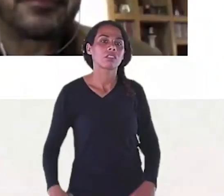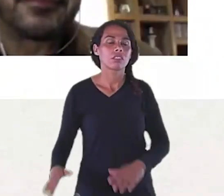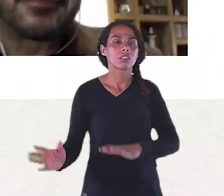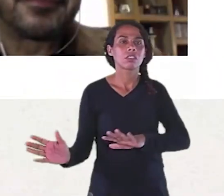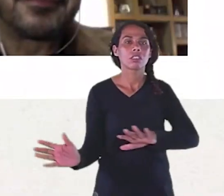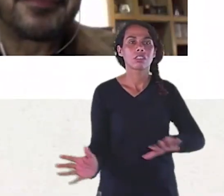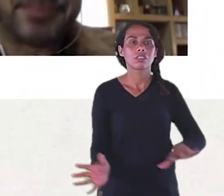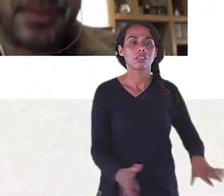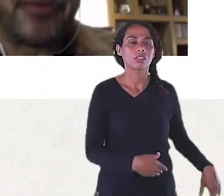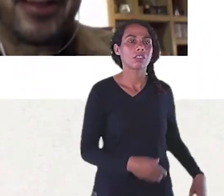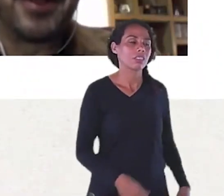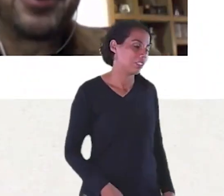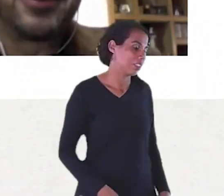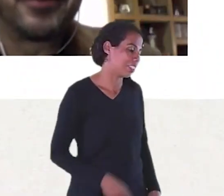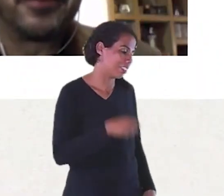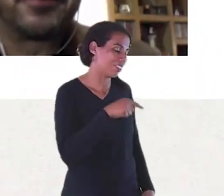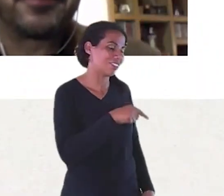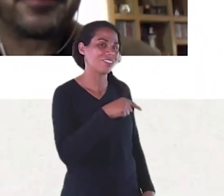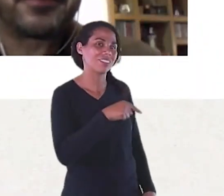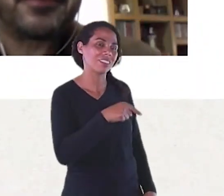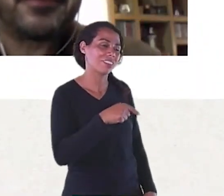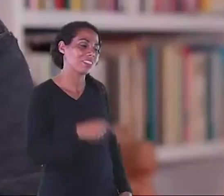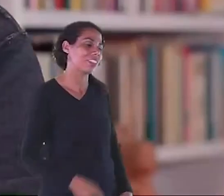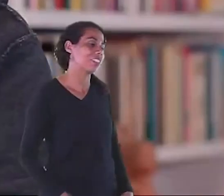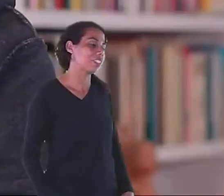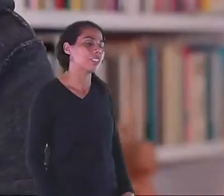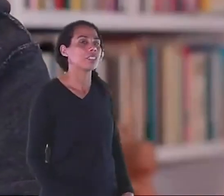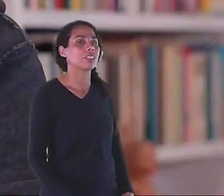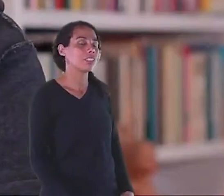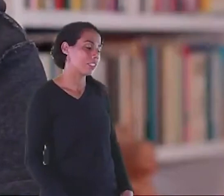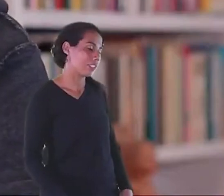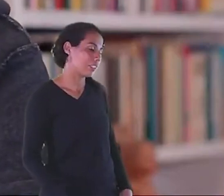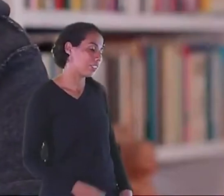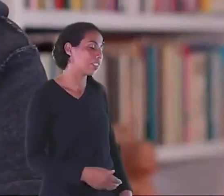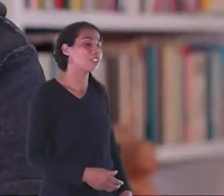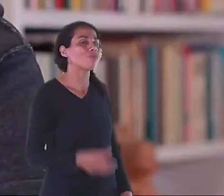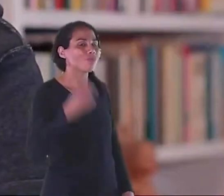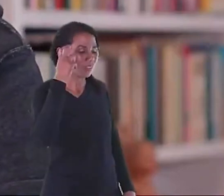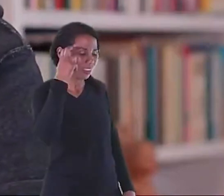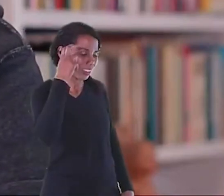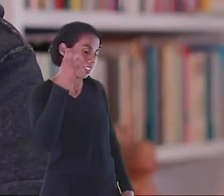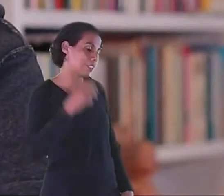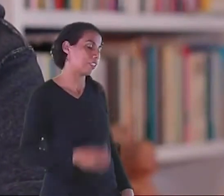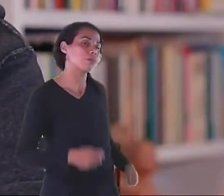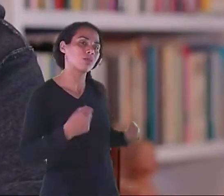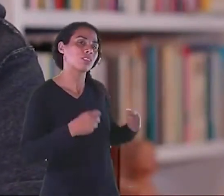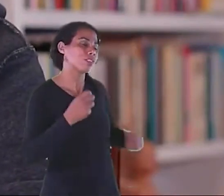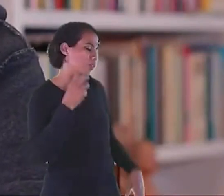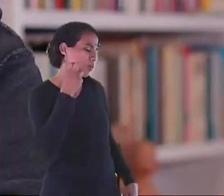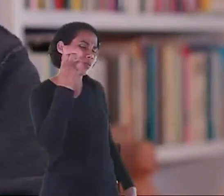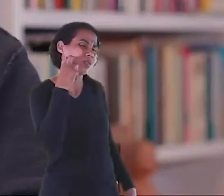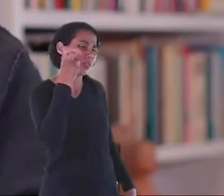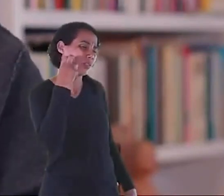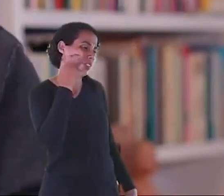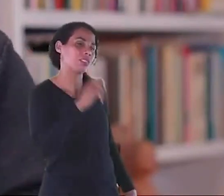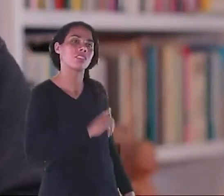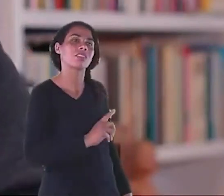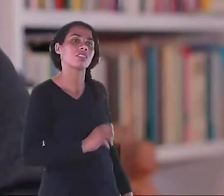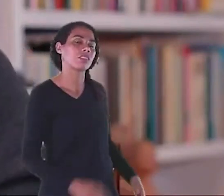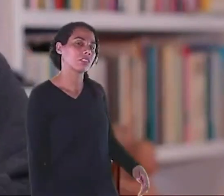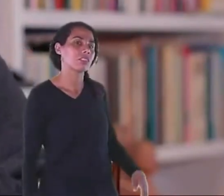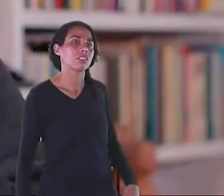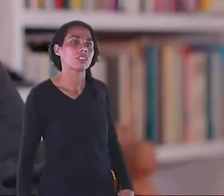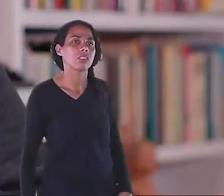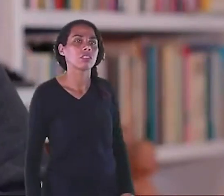Homem Para com isso É verdade É bom isso Agora eu queria Que você falasse um pouquinho Sobre a profissão de design Na sua extensão